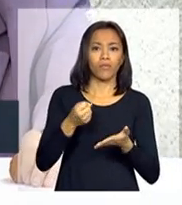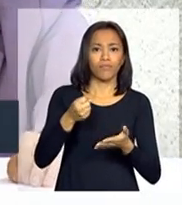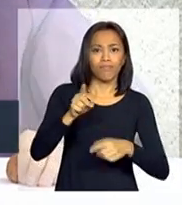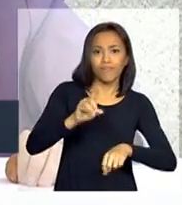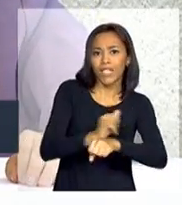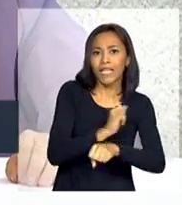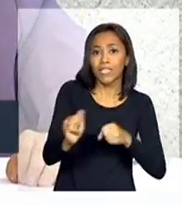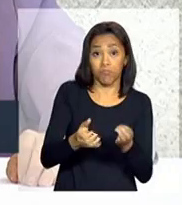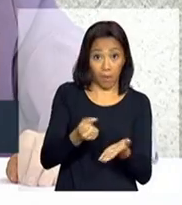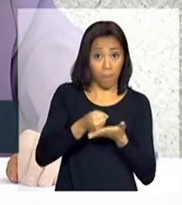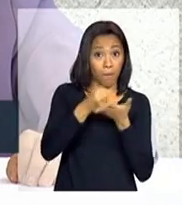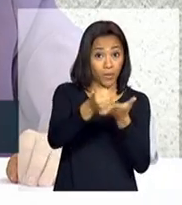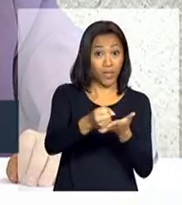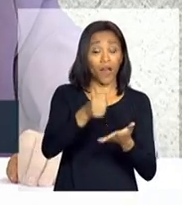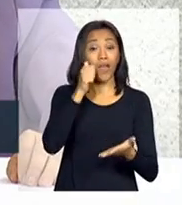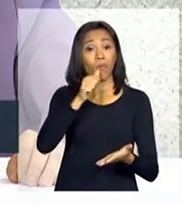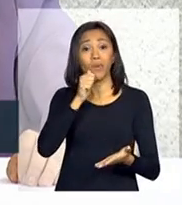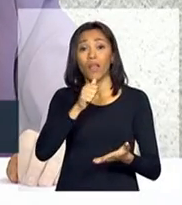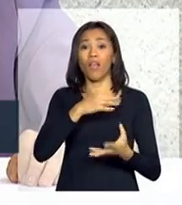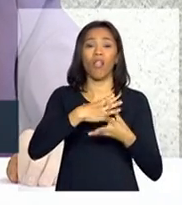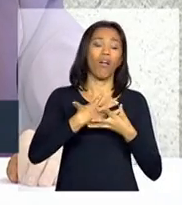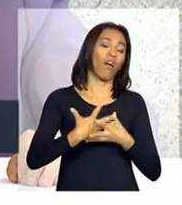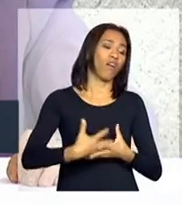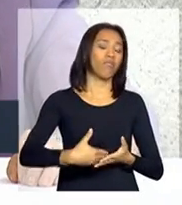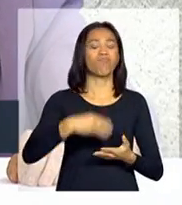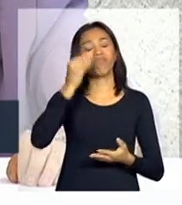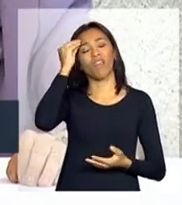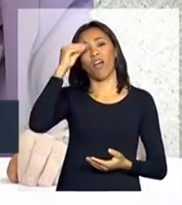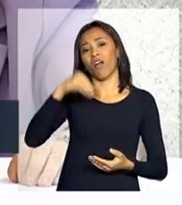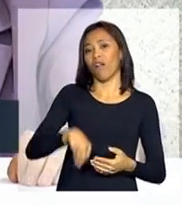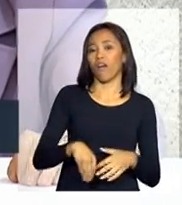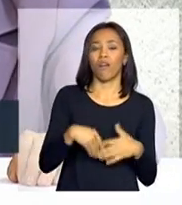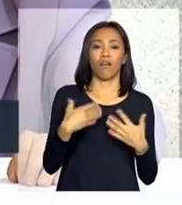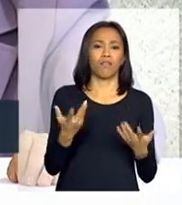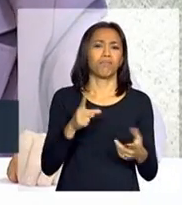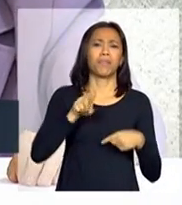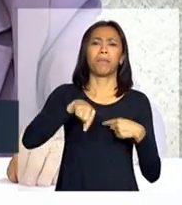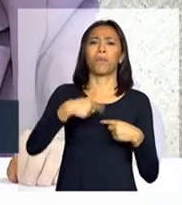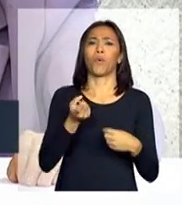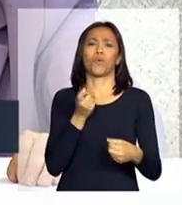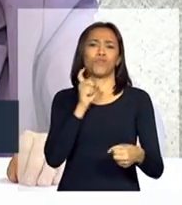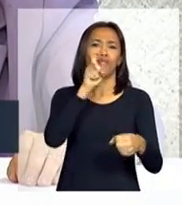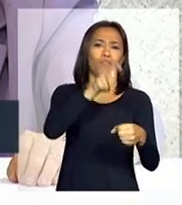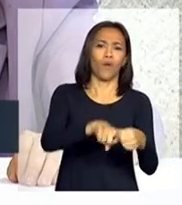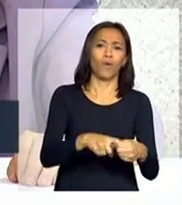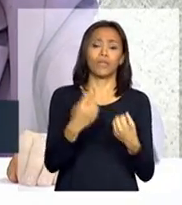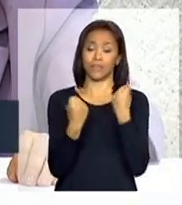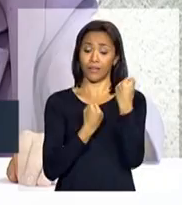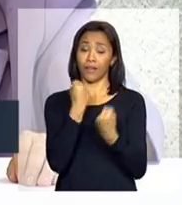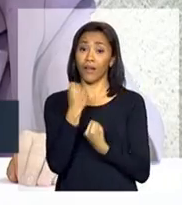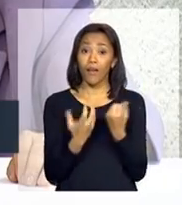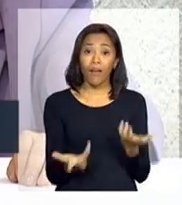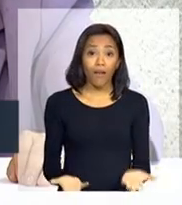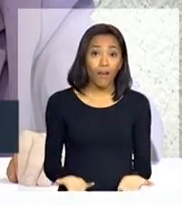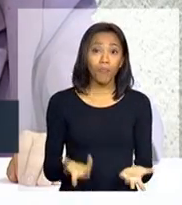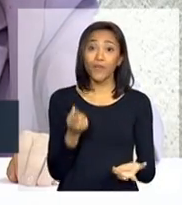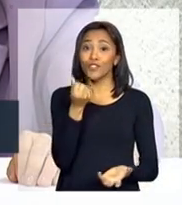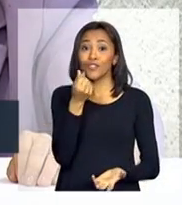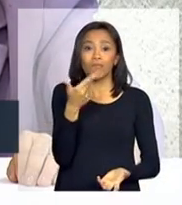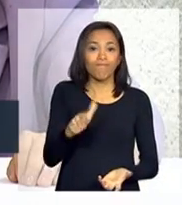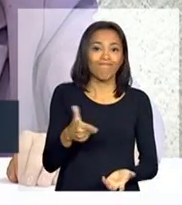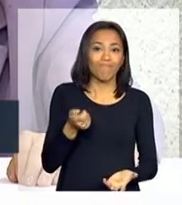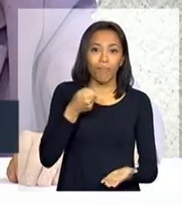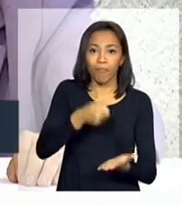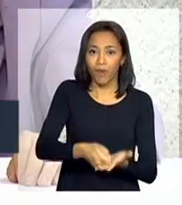normalmente essa mulher se perde. Porque para que ela volte, tem transportes, para que ela não tenha dinheiro,